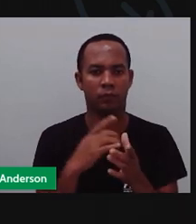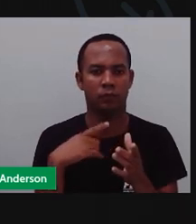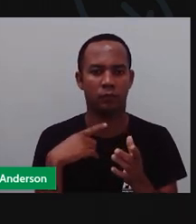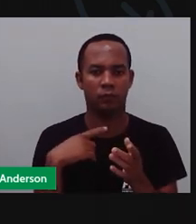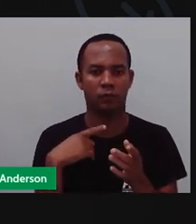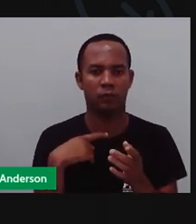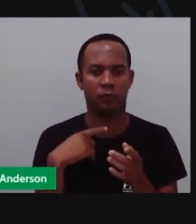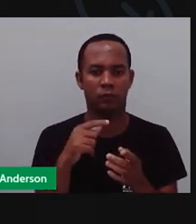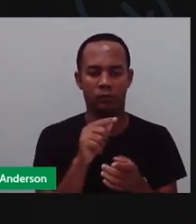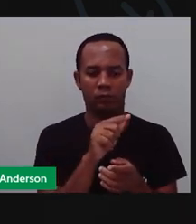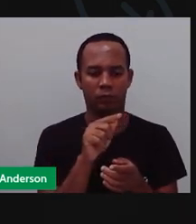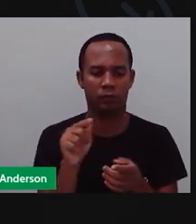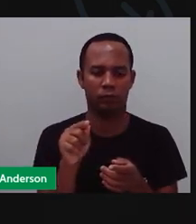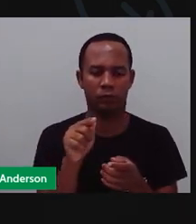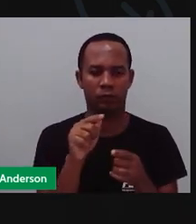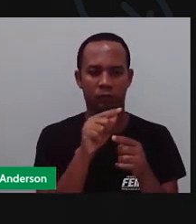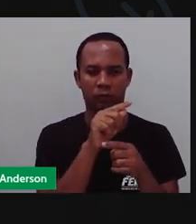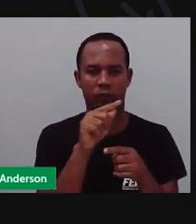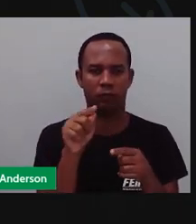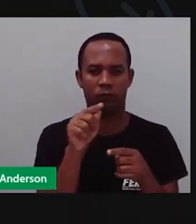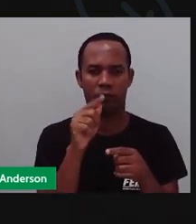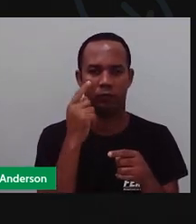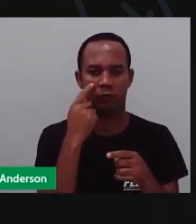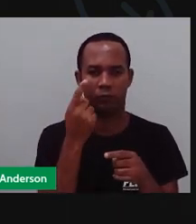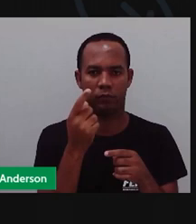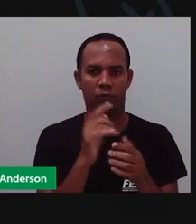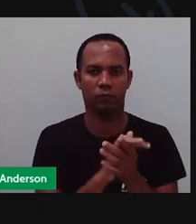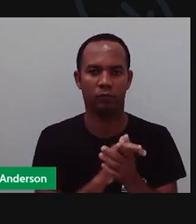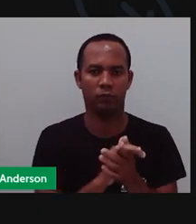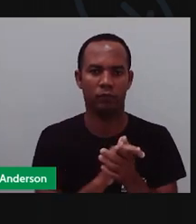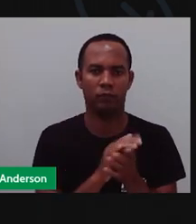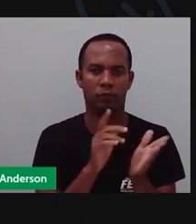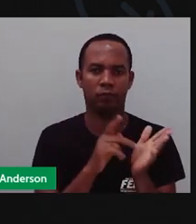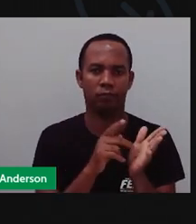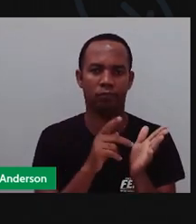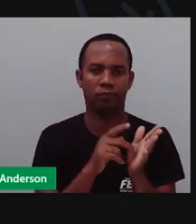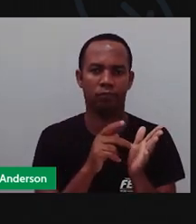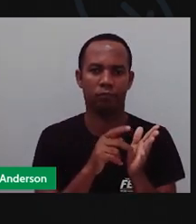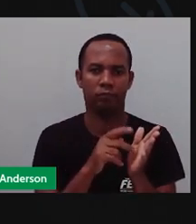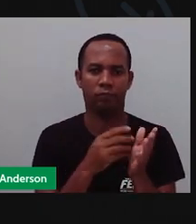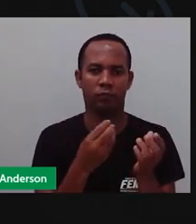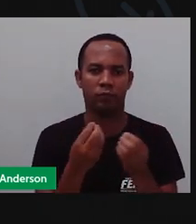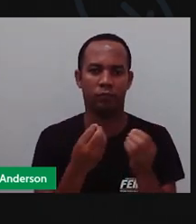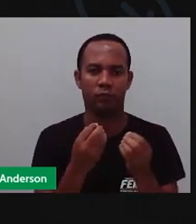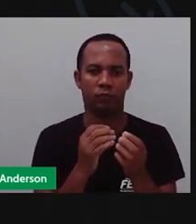E aí, tinha os quadrinhos e esses quadrinhos, na verdade, deixa eu fechar aqui,